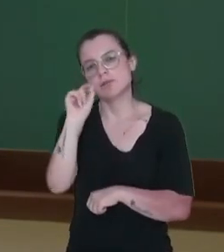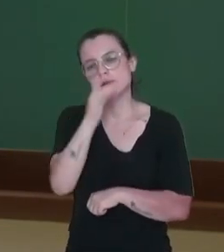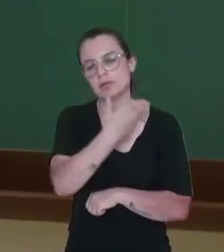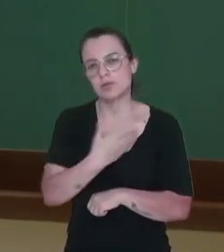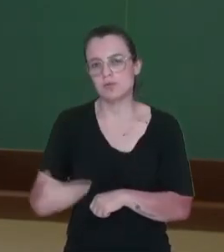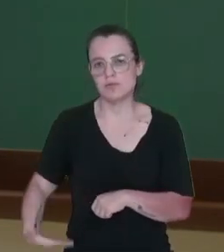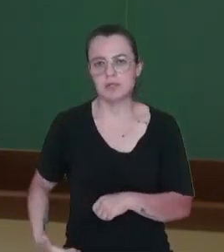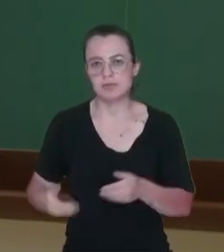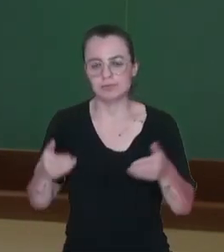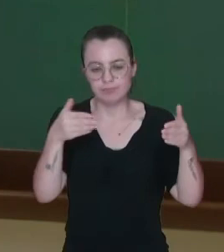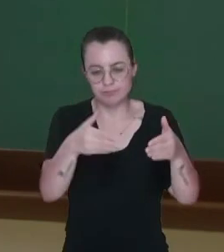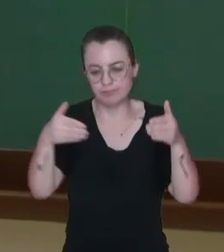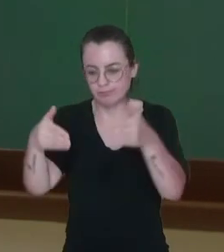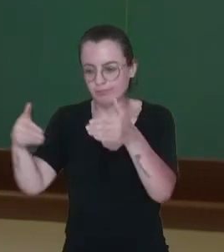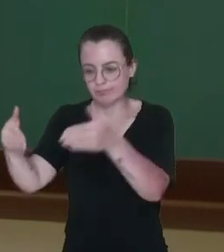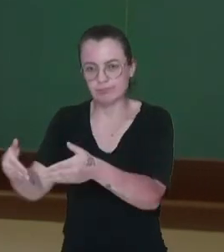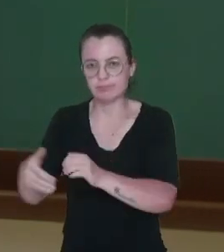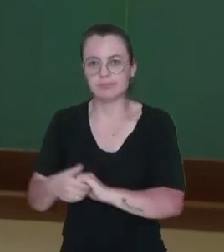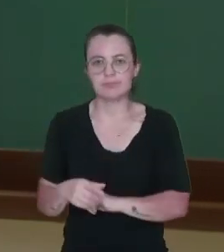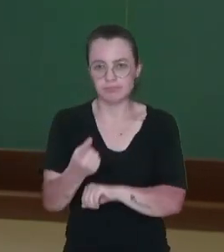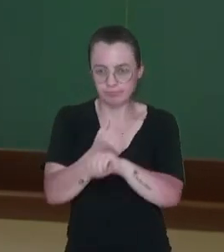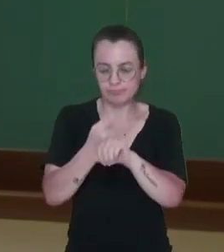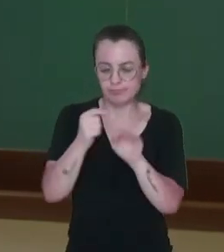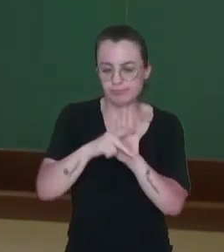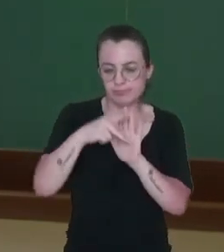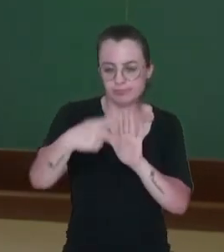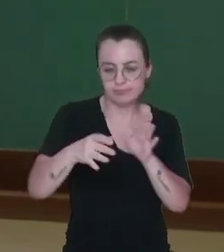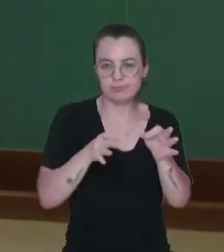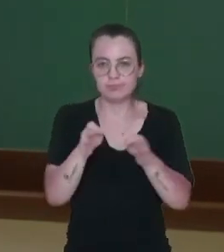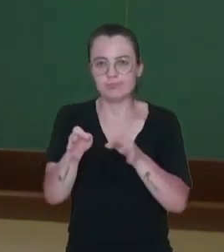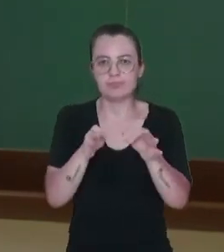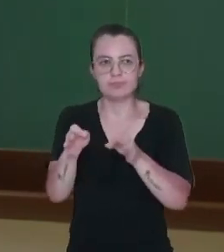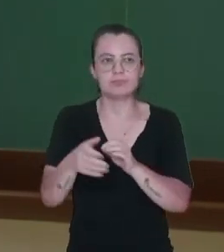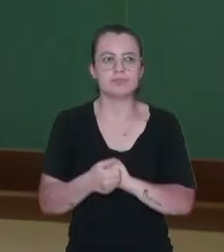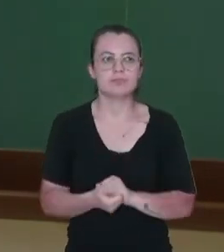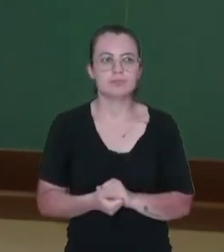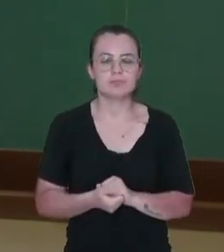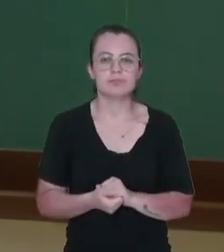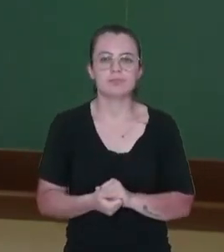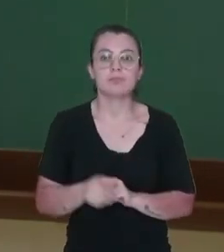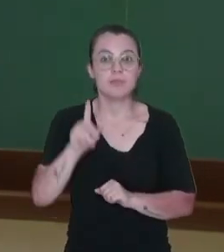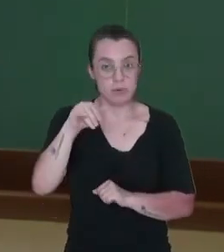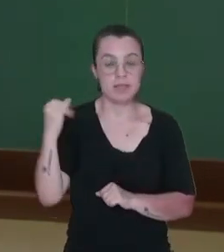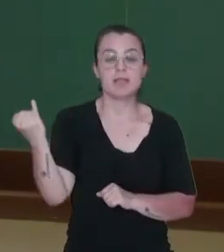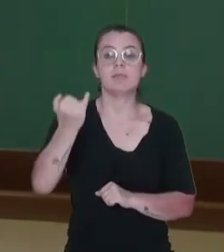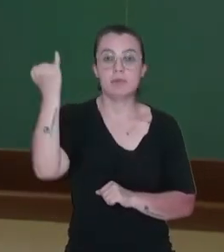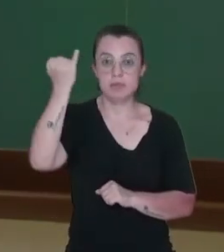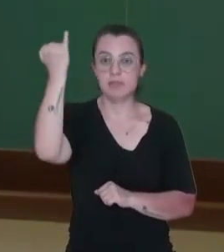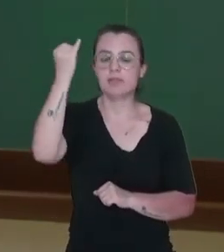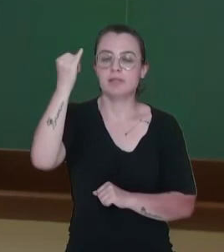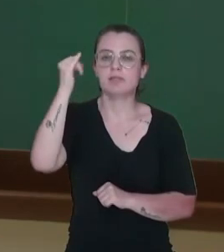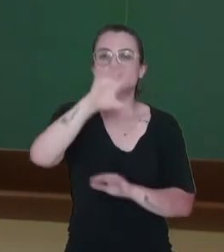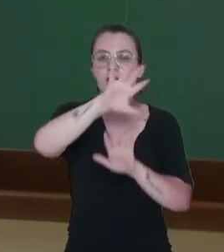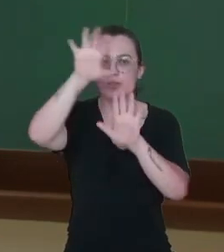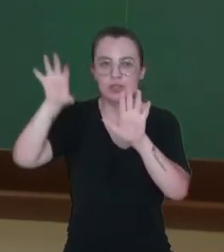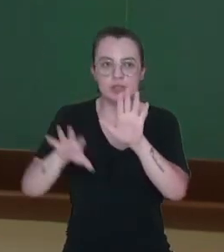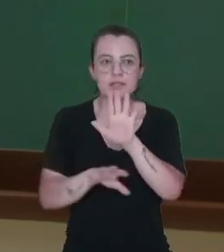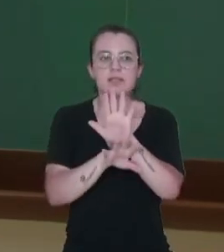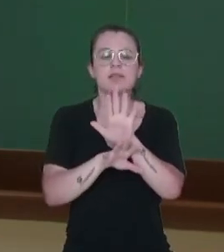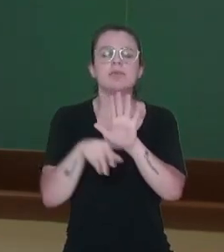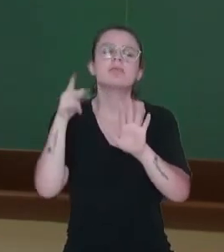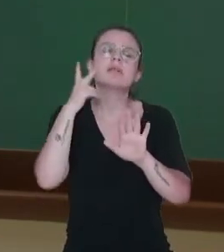destinar recursos ali para projetos específicos dessas áreas. Então, é bem importante essa questão da regionalização